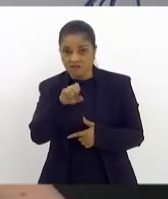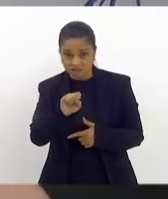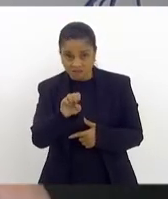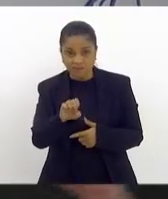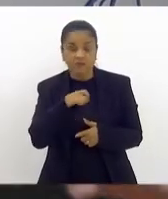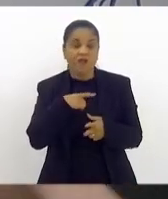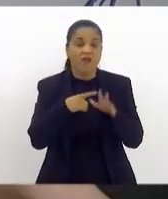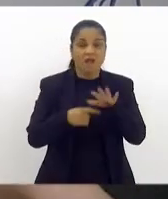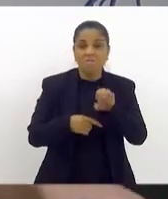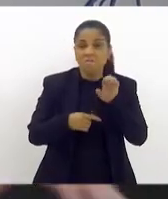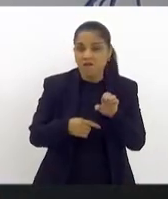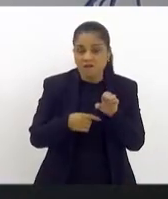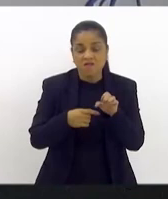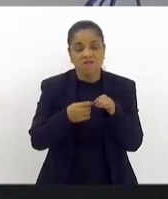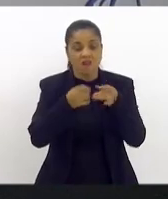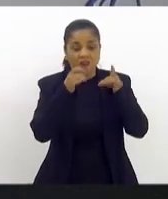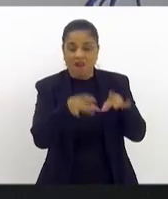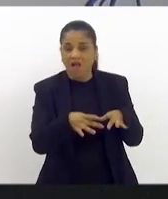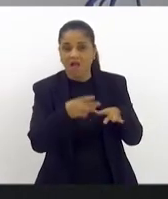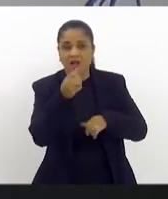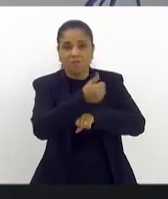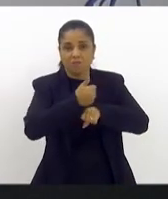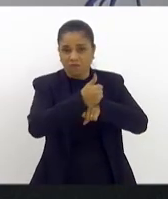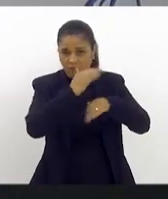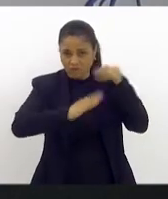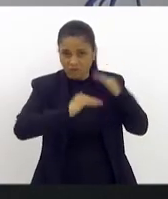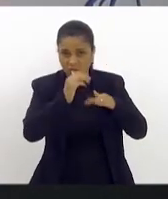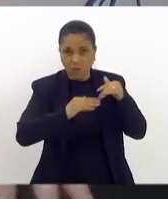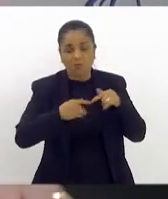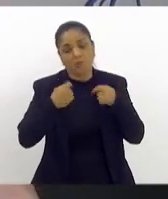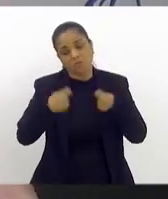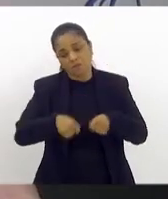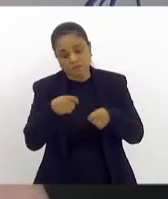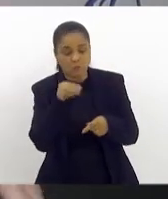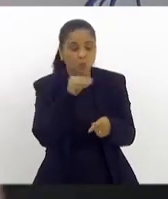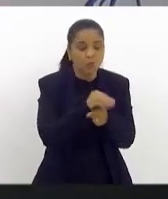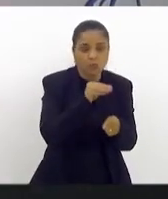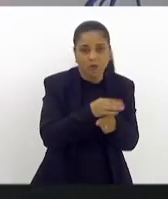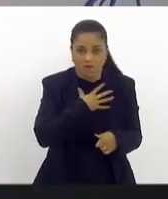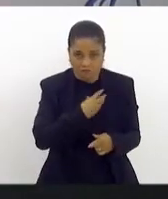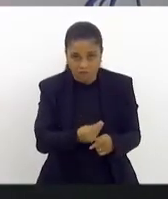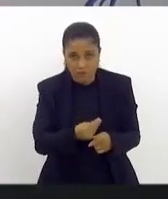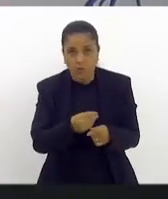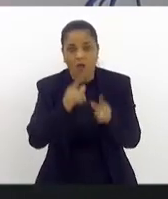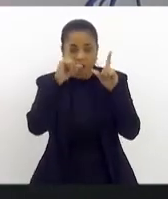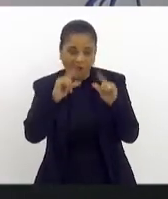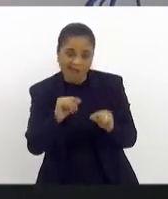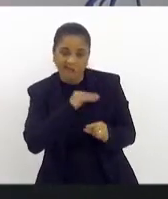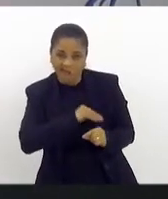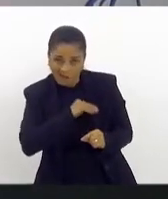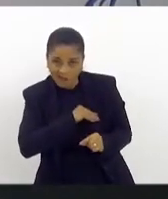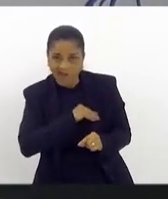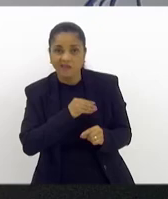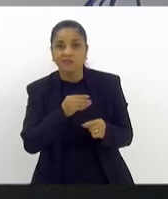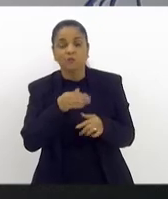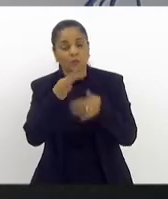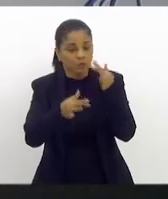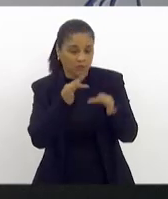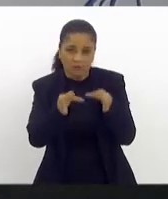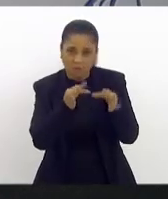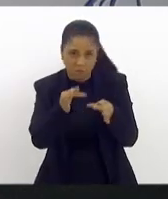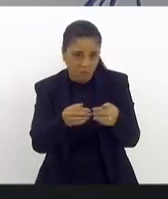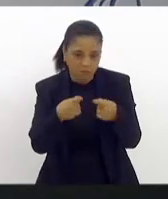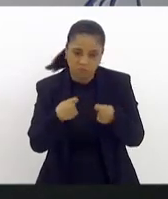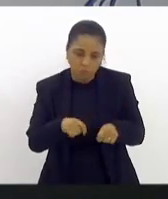dela, que ela estudou tanto para cuidar do filho, e aí a renda da família diminui, o tratamento não consegue dar aquilo que precisa,